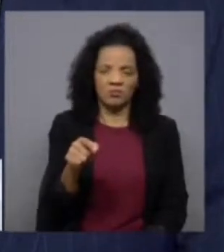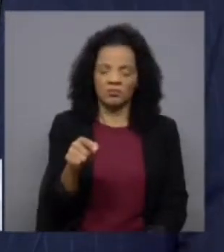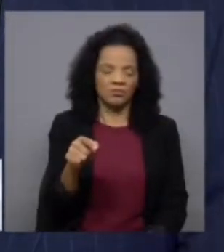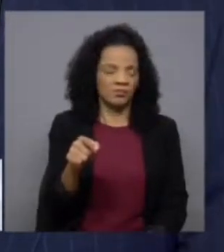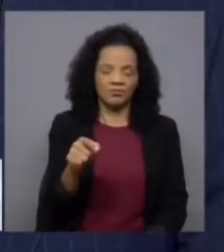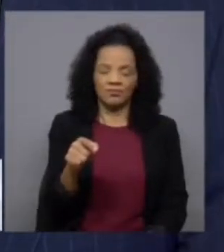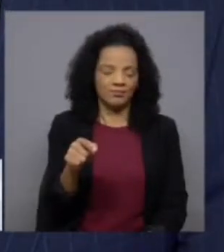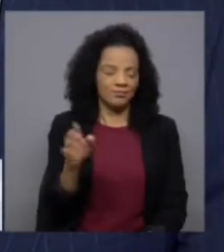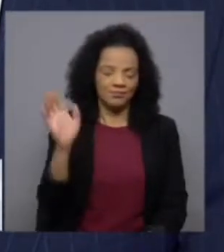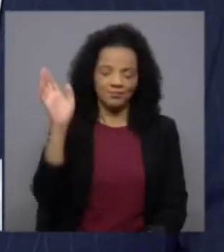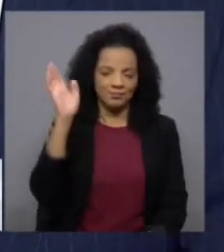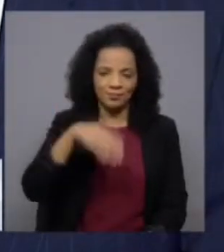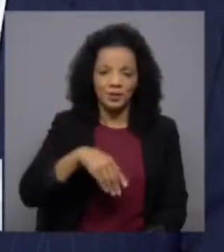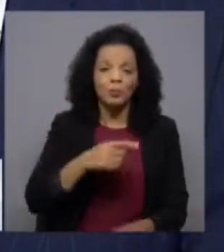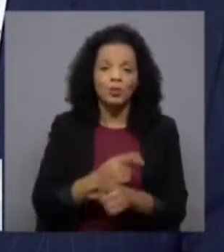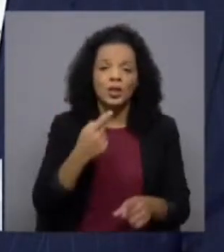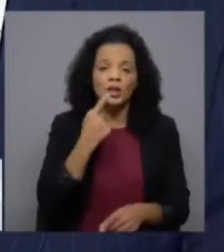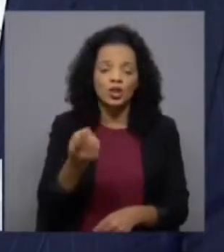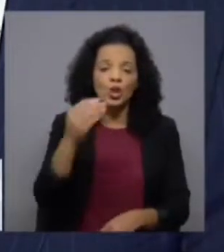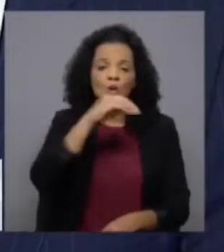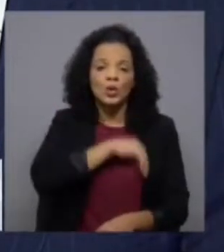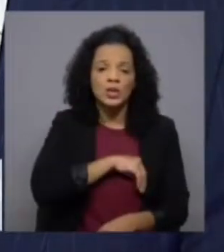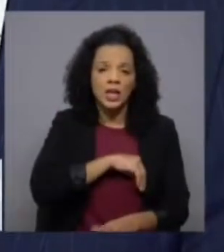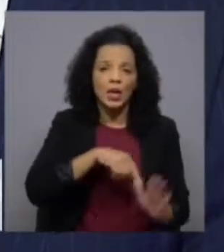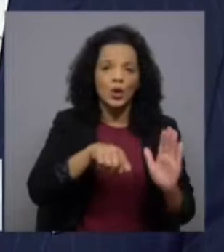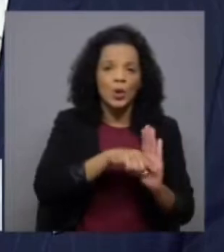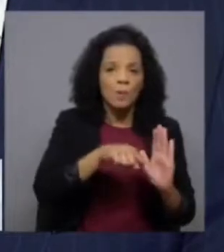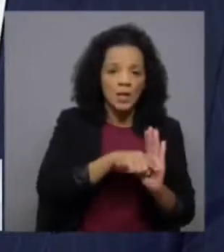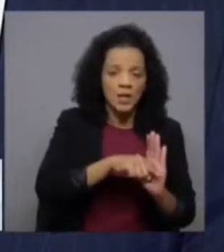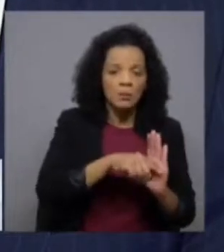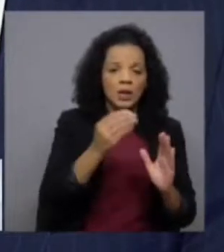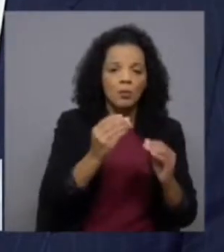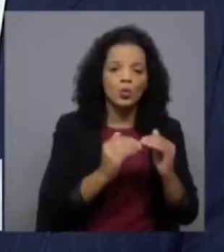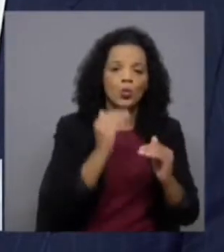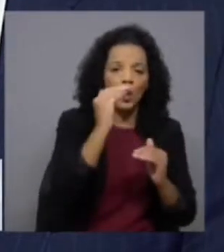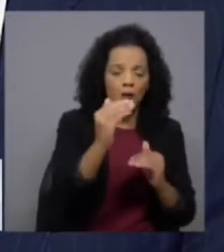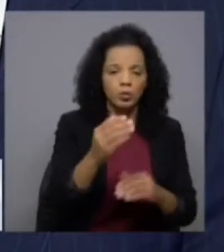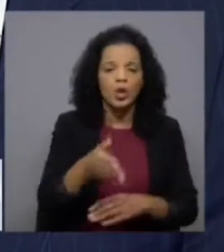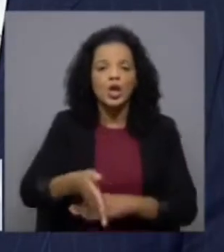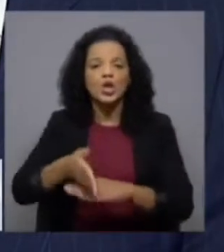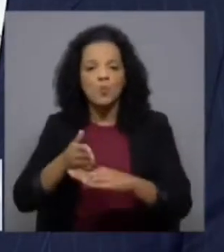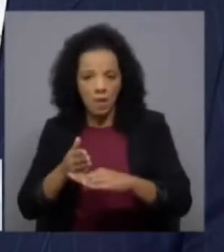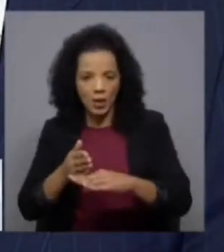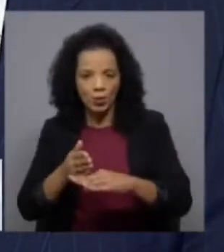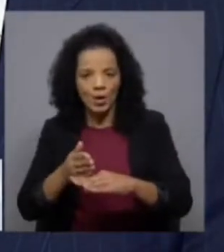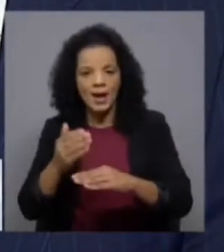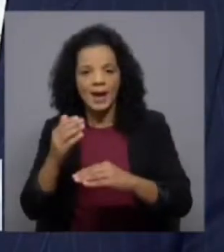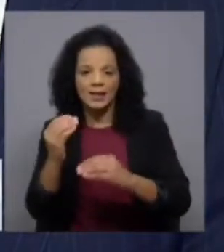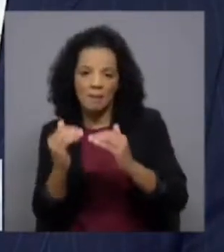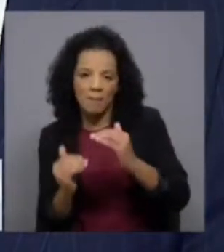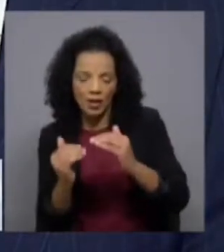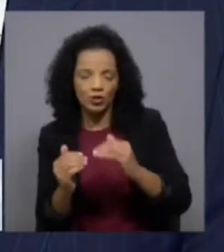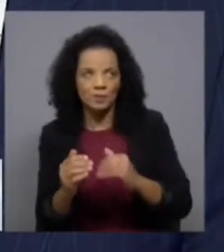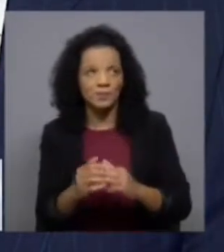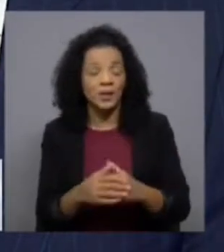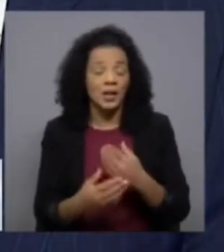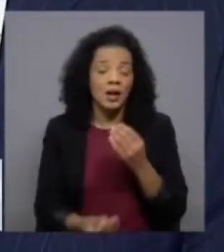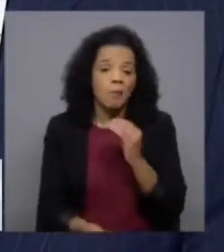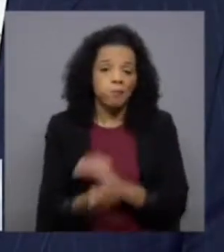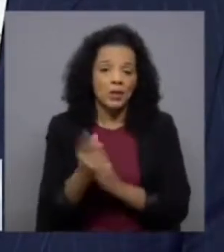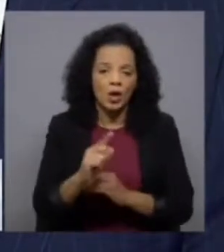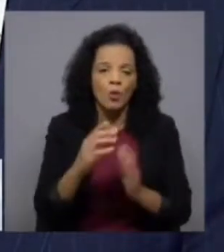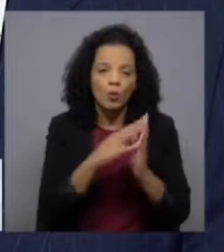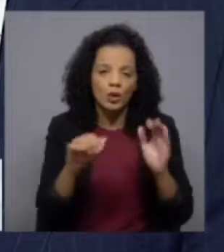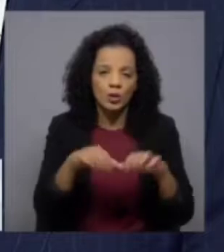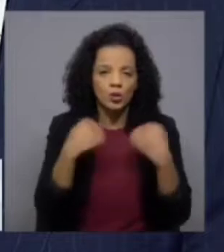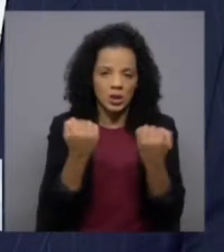atendendo àquilo que diz que o salário mínimo é que está alto demais e o médio é que está baixo? Não, irreal, irreal não é. Agora, é um modelo de